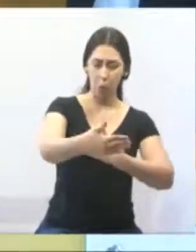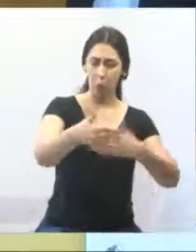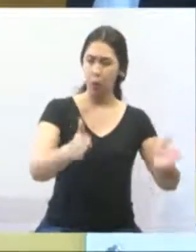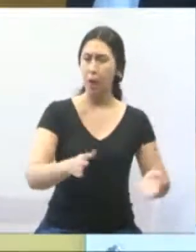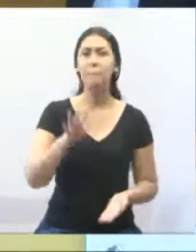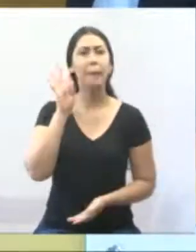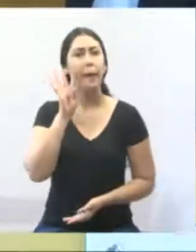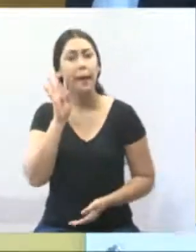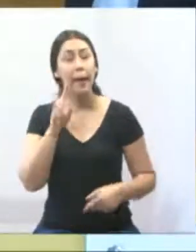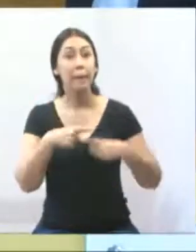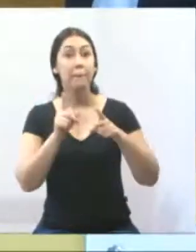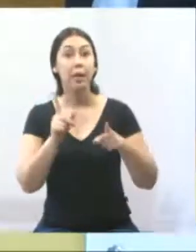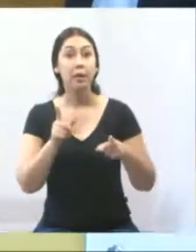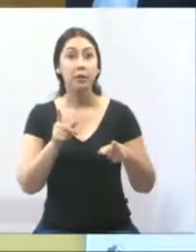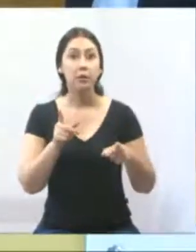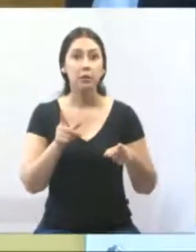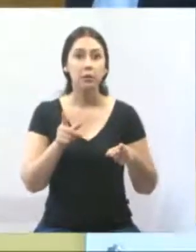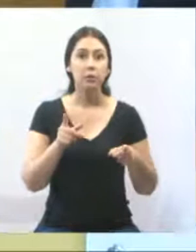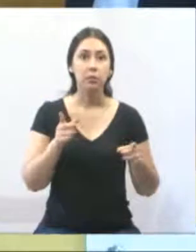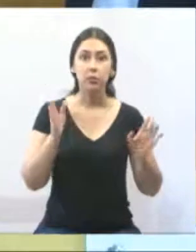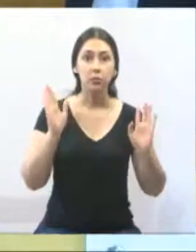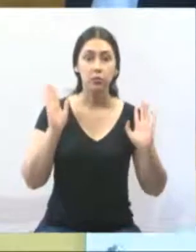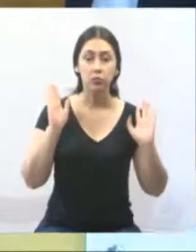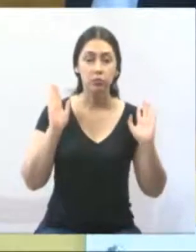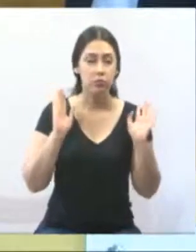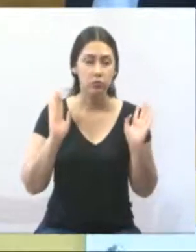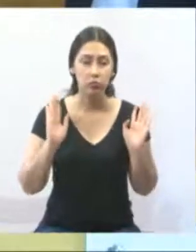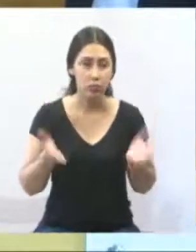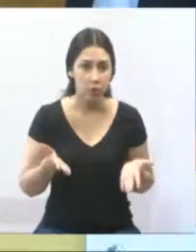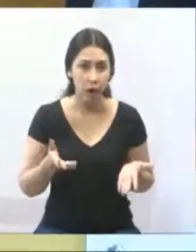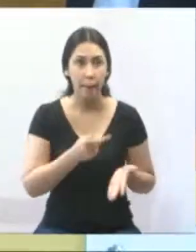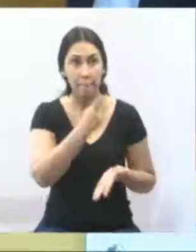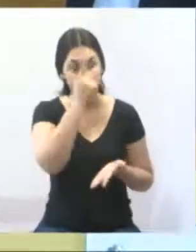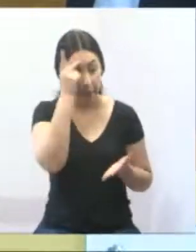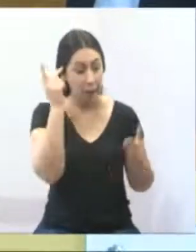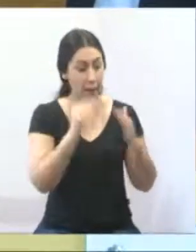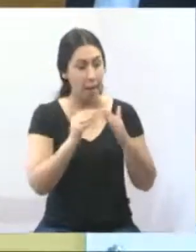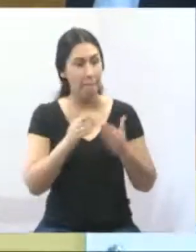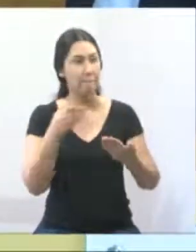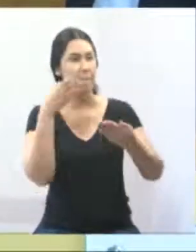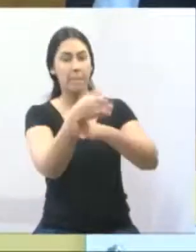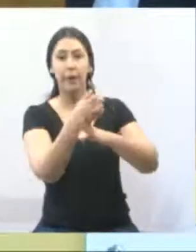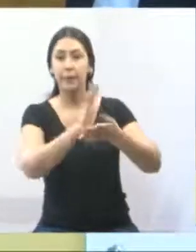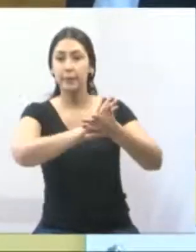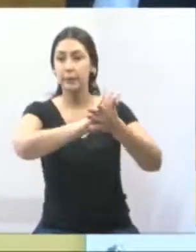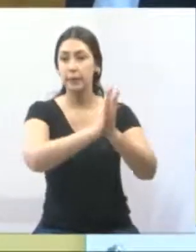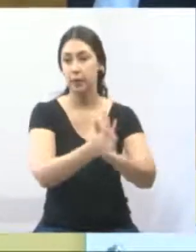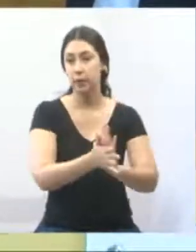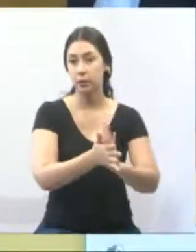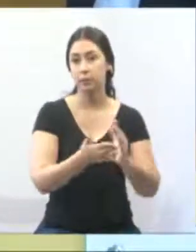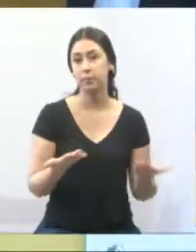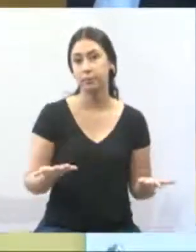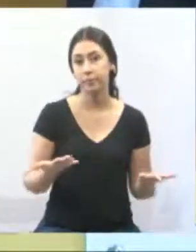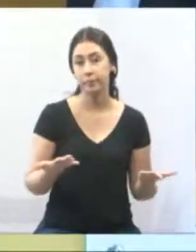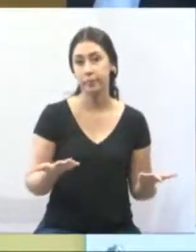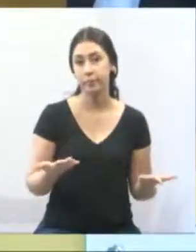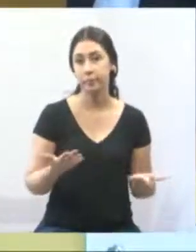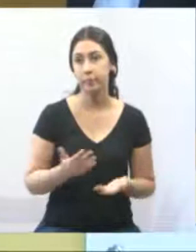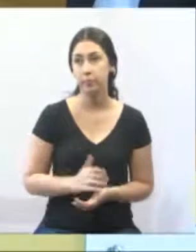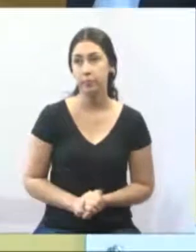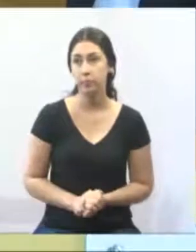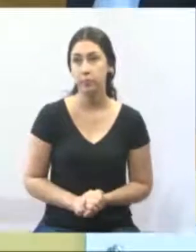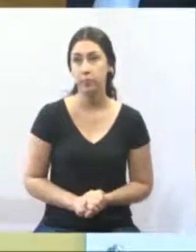e no mesmo dia o próprio morador vai lá e estraga o